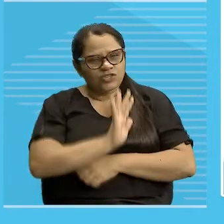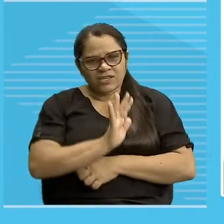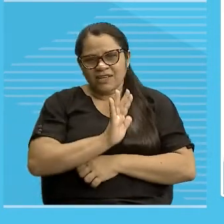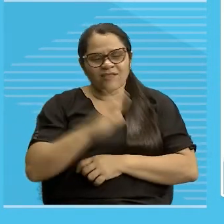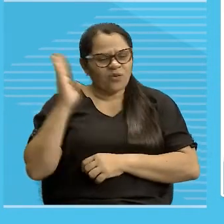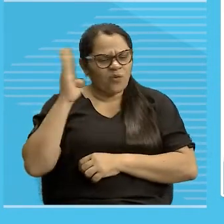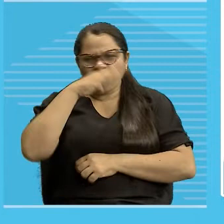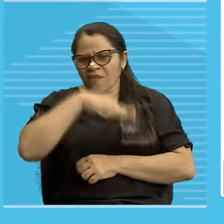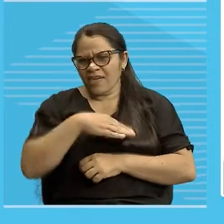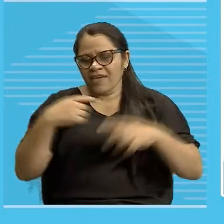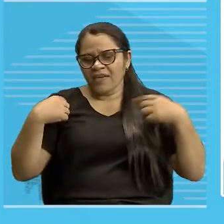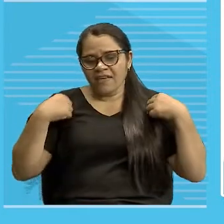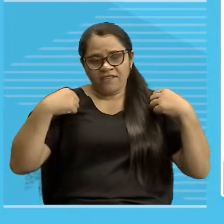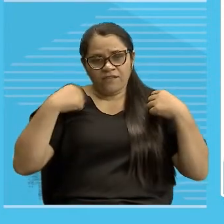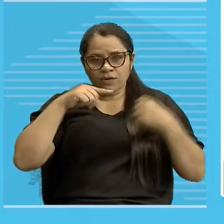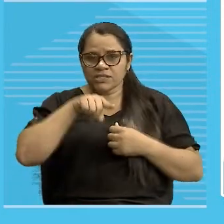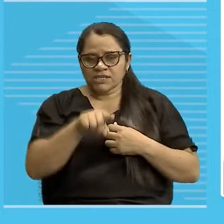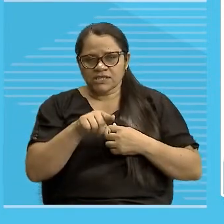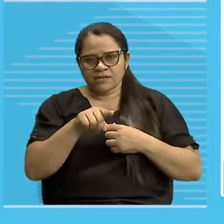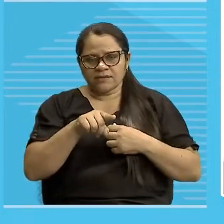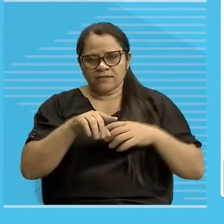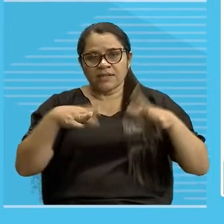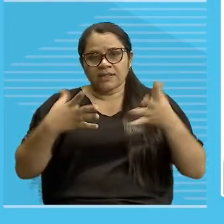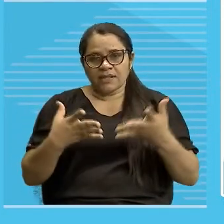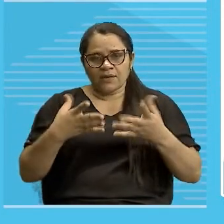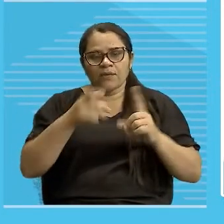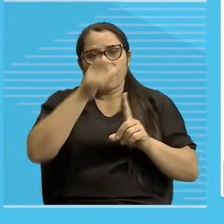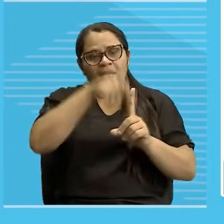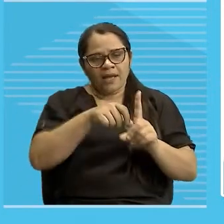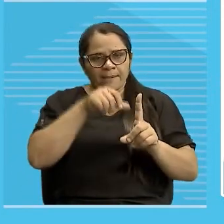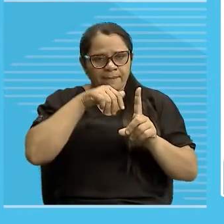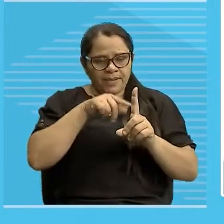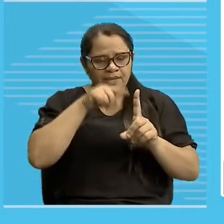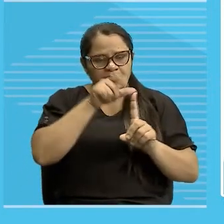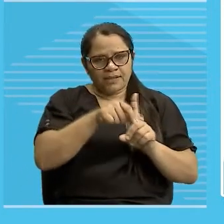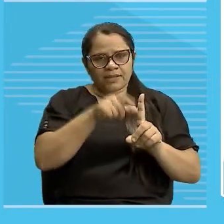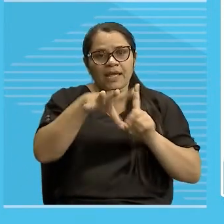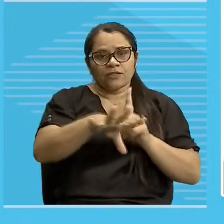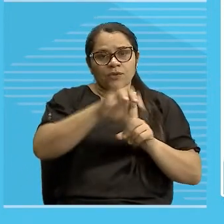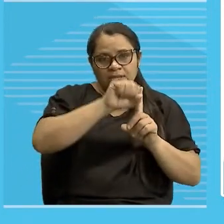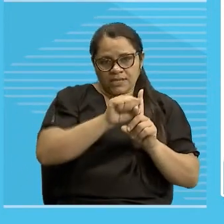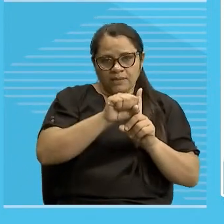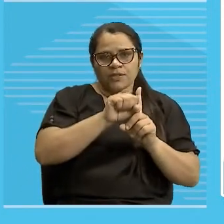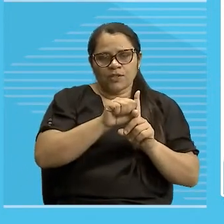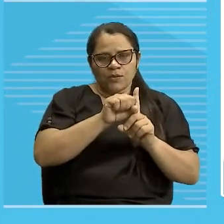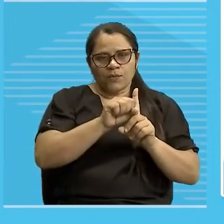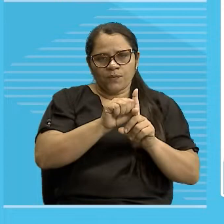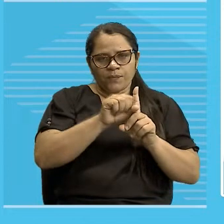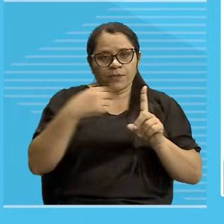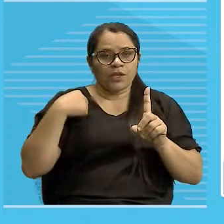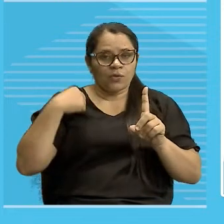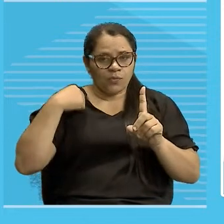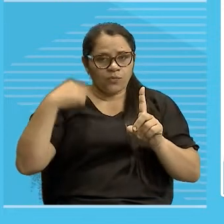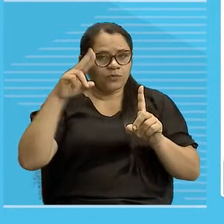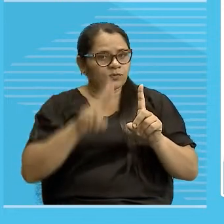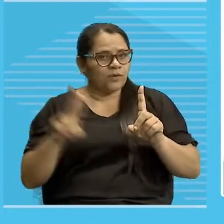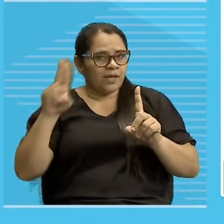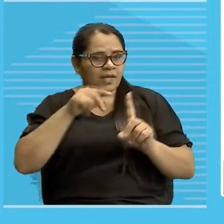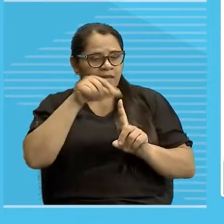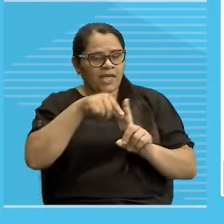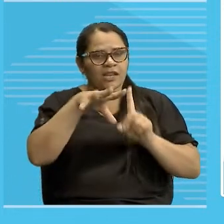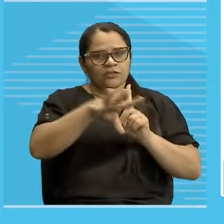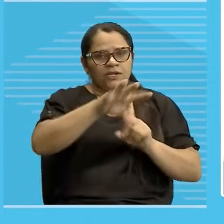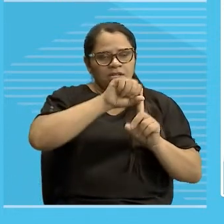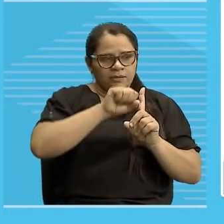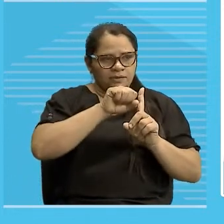está mais com o emissor, ela já está com o interlocutor, com o receptor, então, a gente vai utilizar o pronome